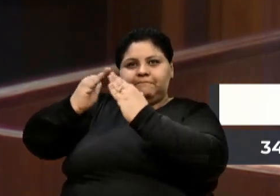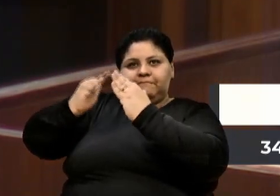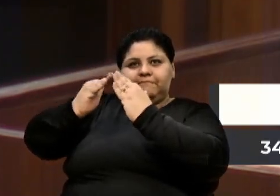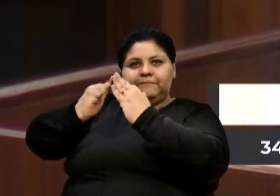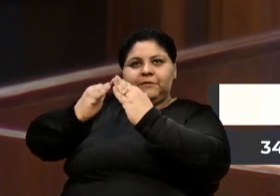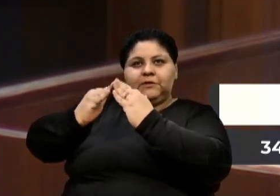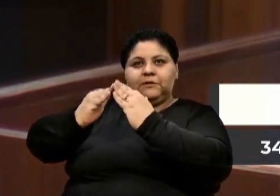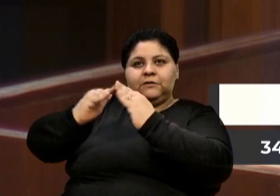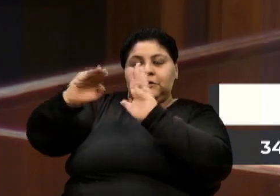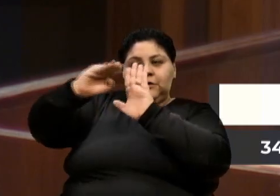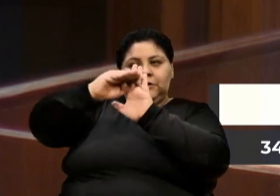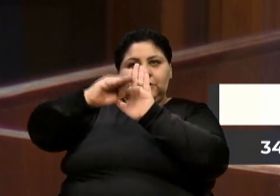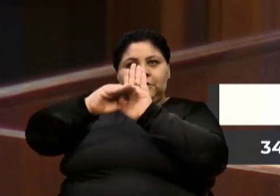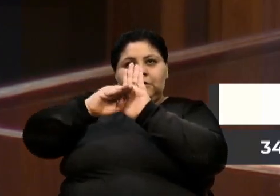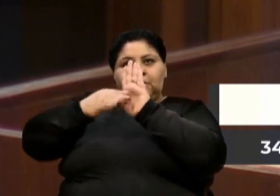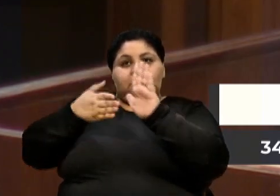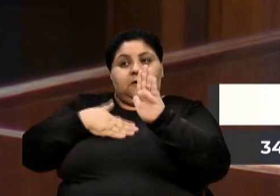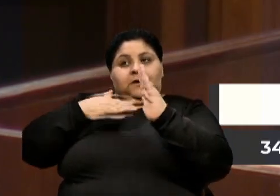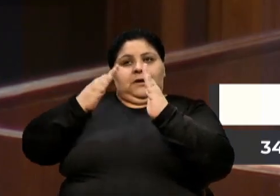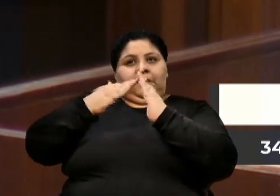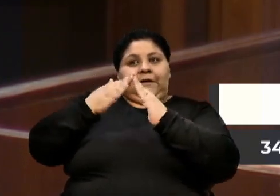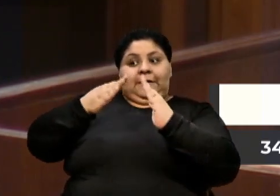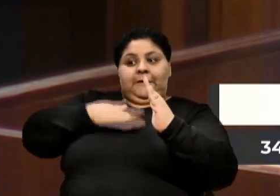faça por ali mesmo.